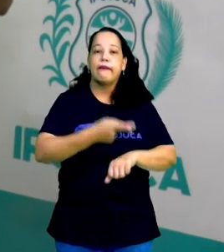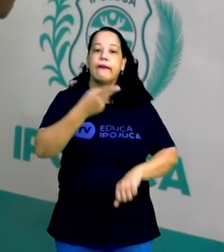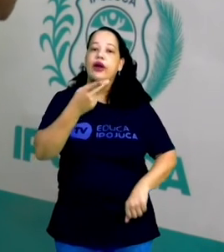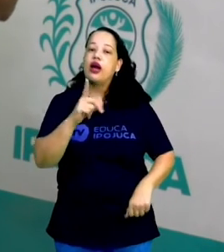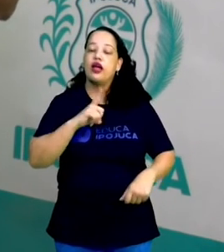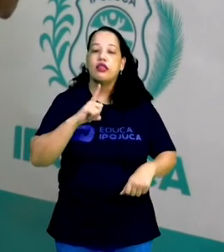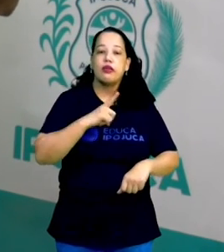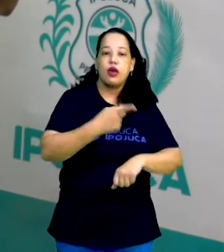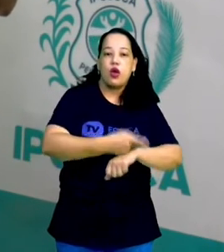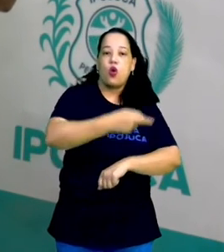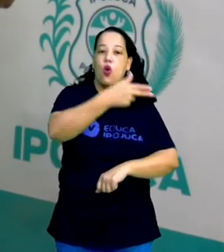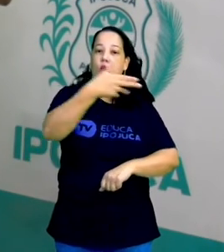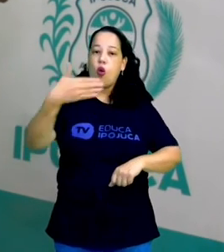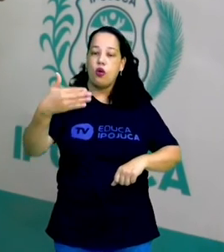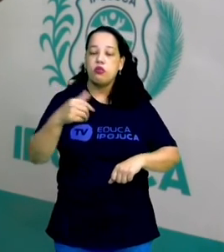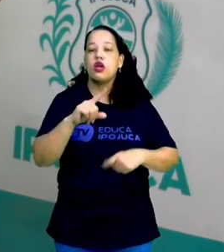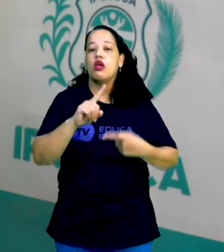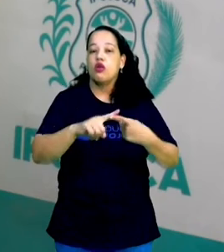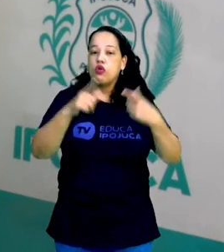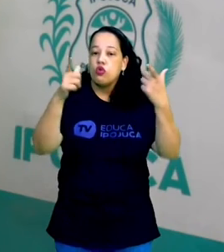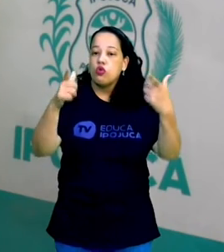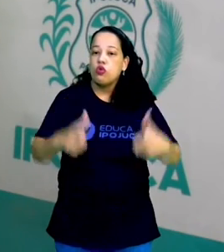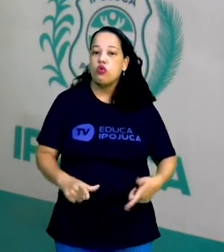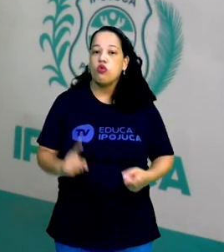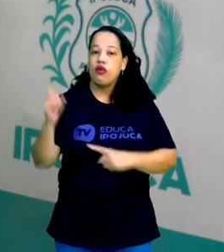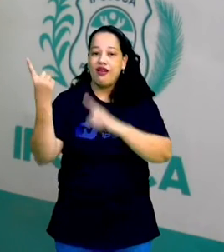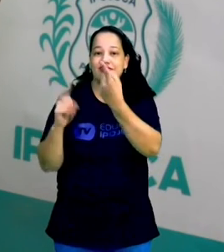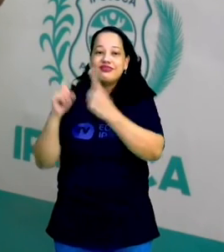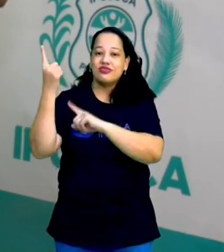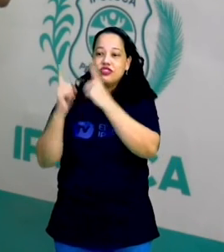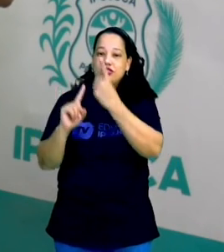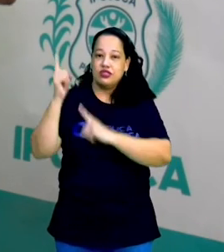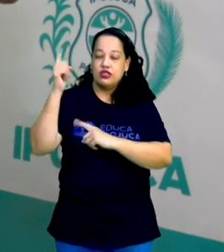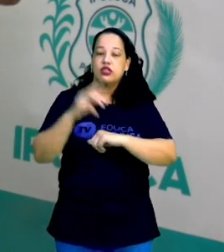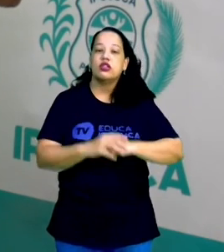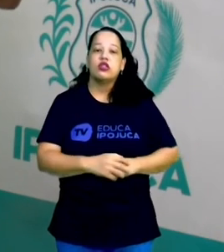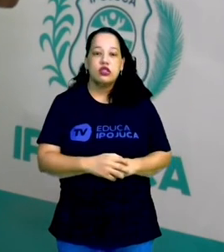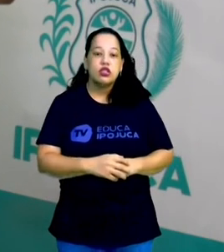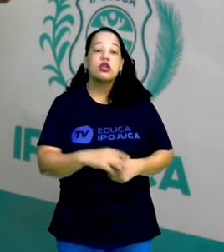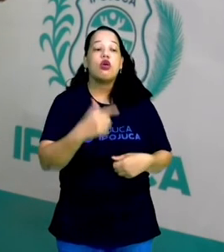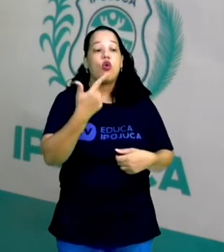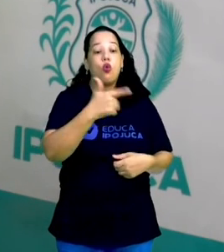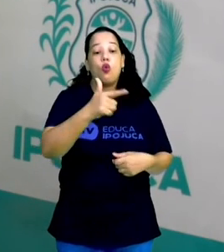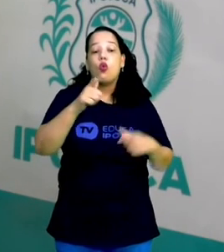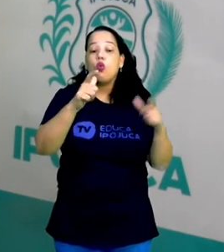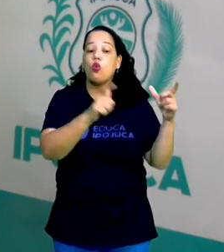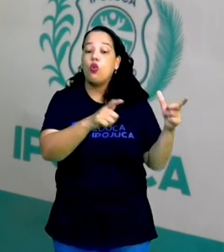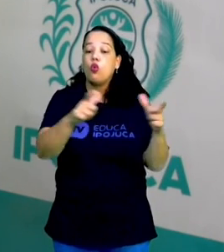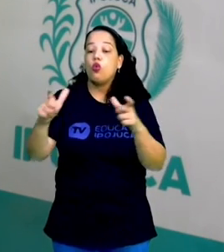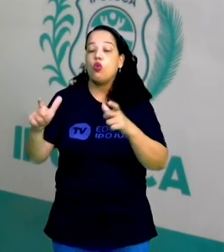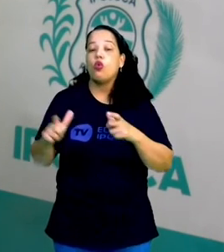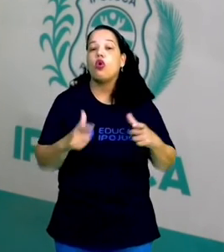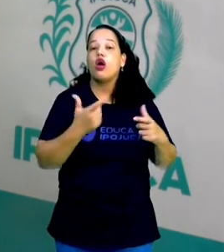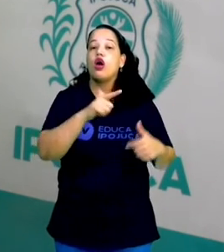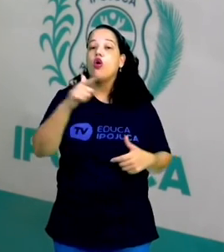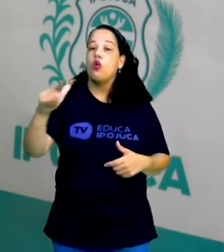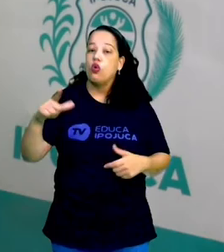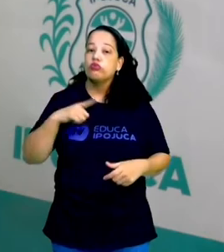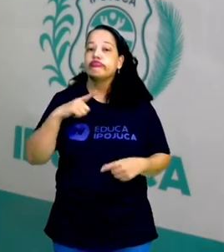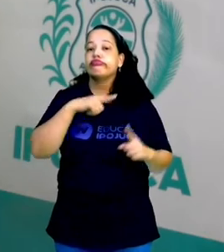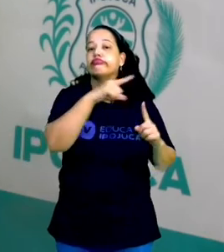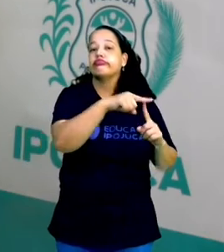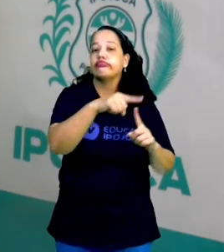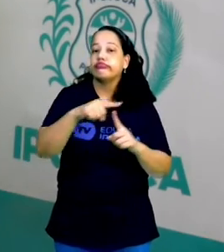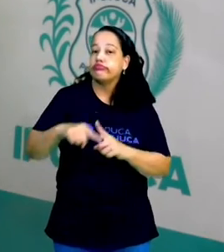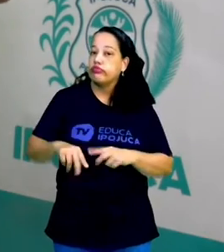o cobre, lá no Chile. E em outras regiões, também a gente encontra vários tipos de